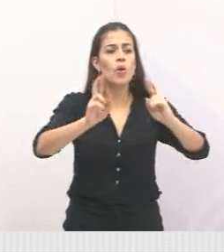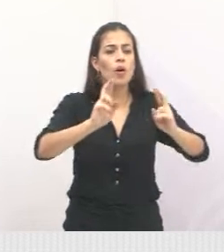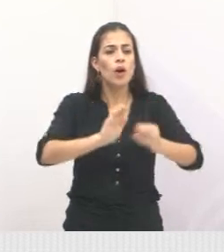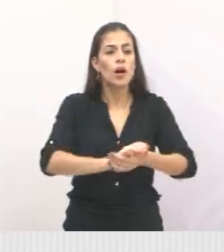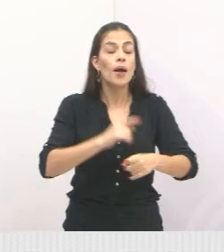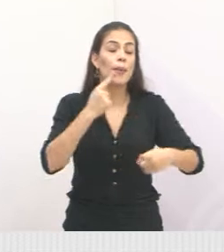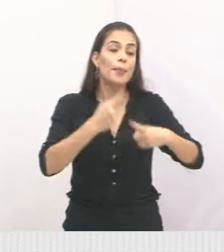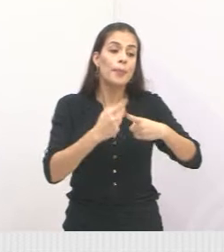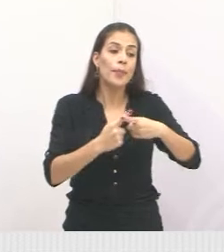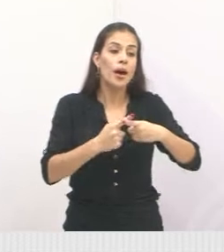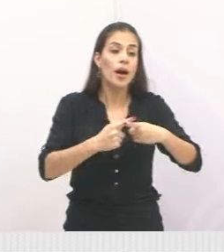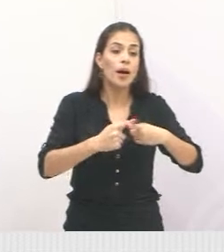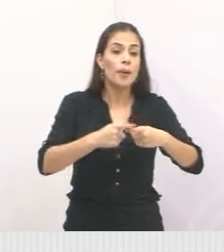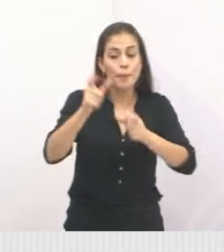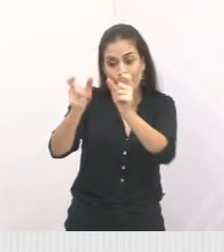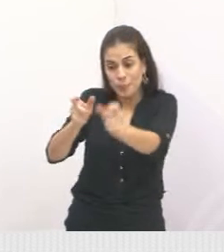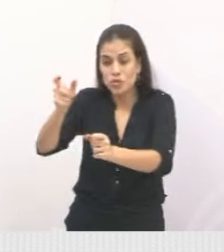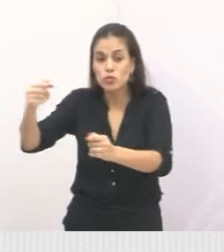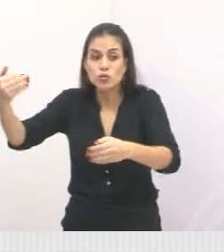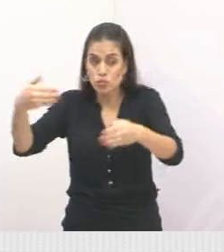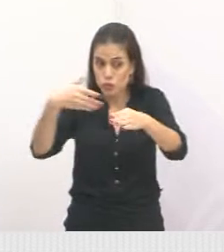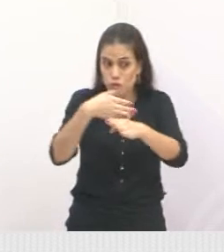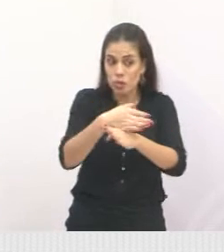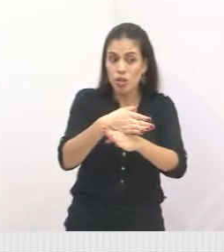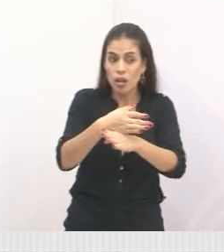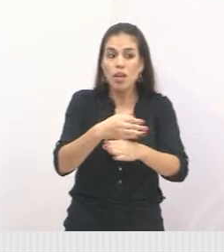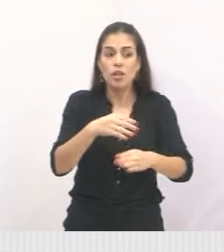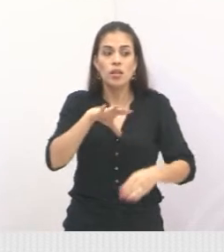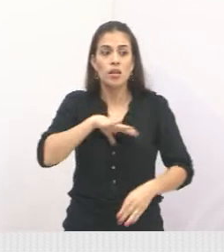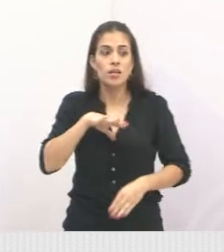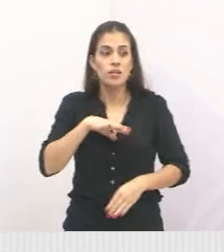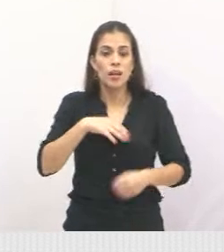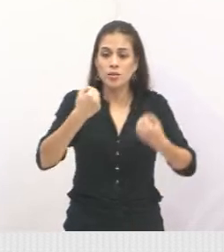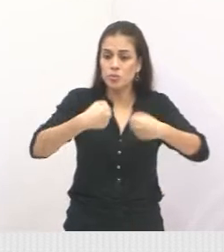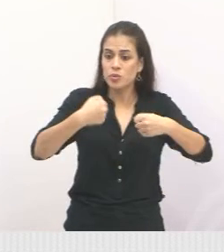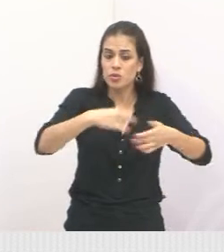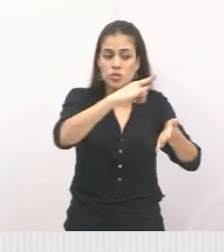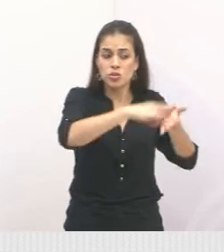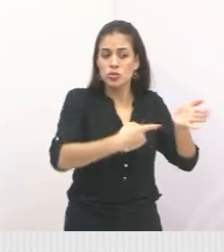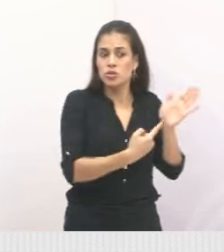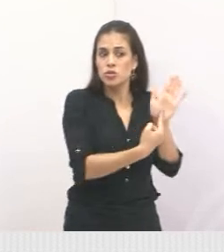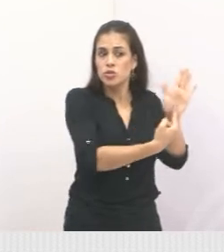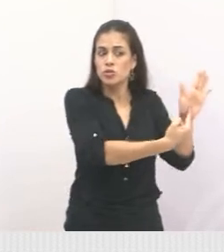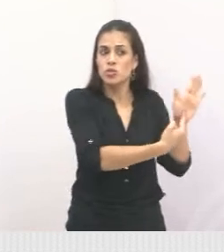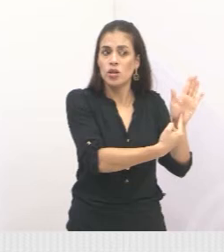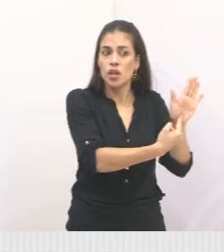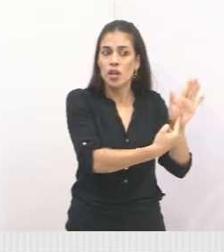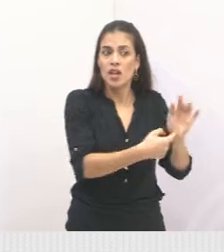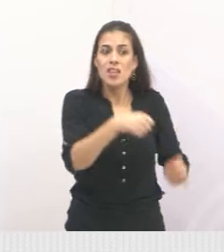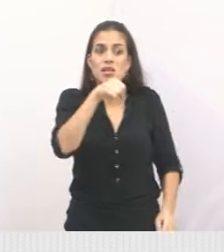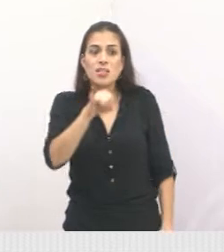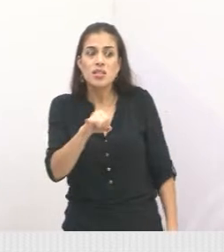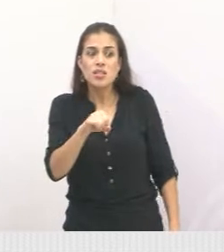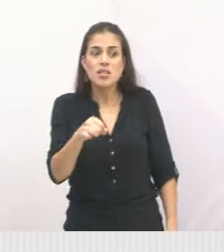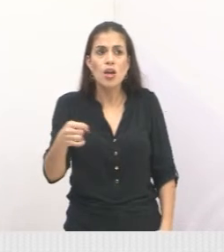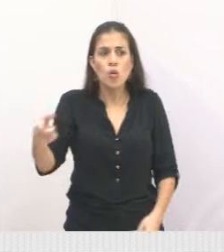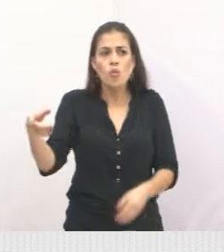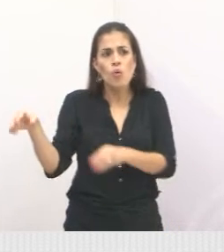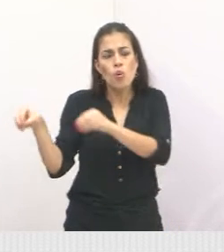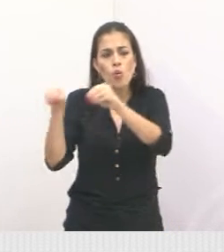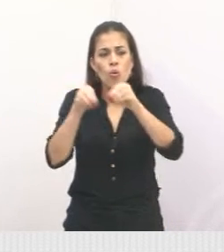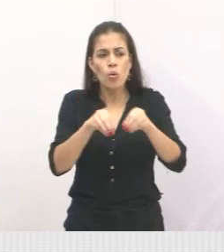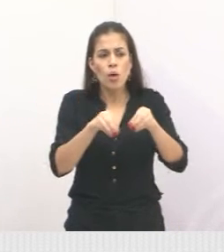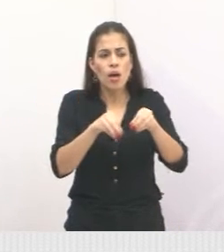elas possam dar documento e se identificar. E se elas estiverem vindo de algum lugar, o que acontece?